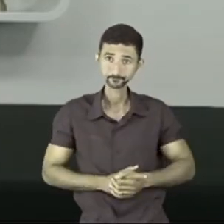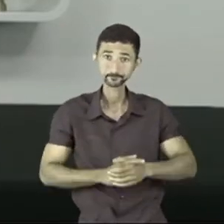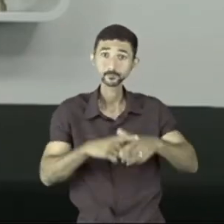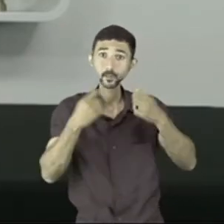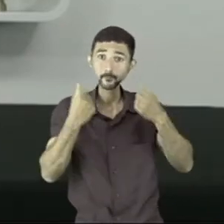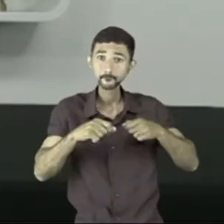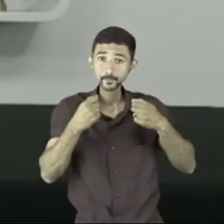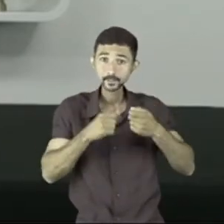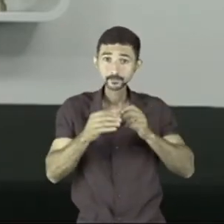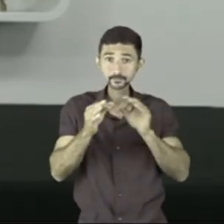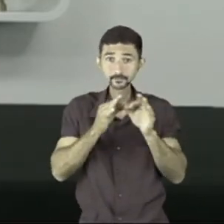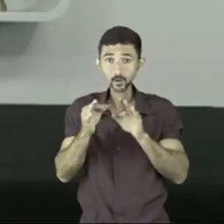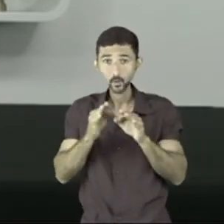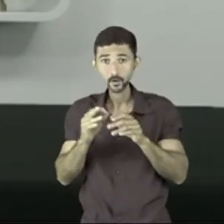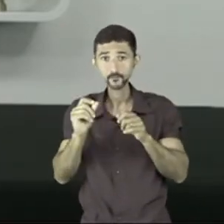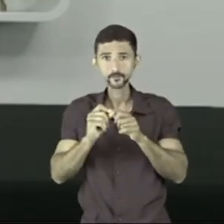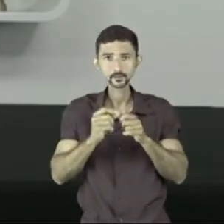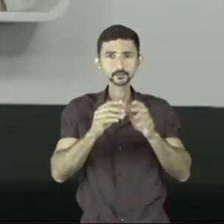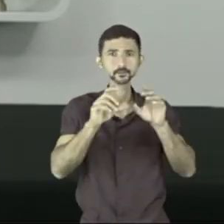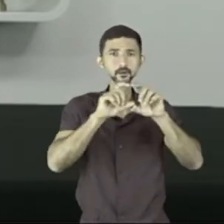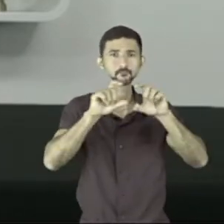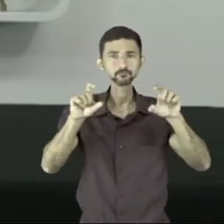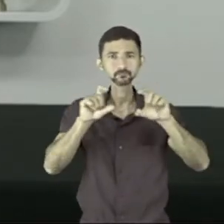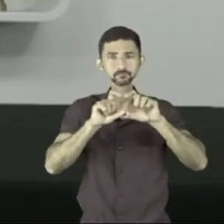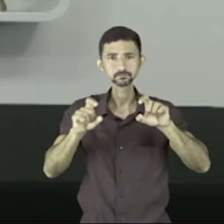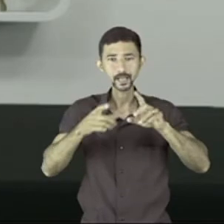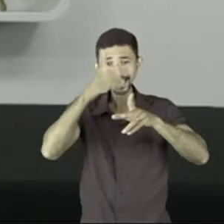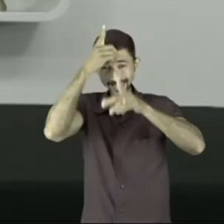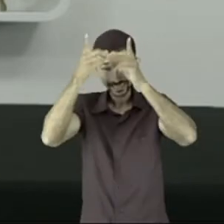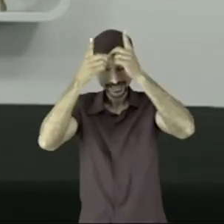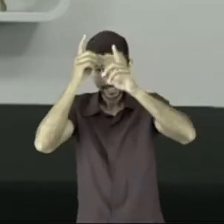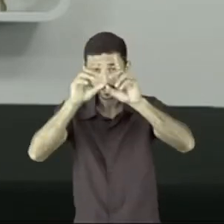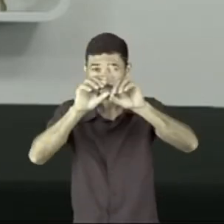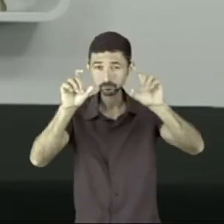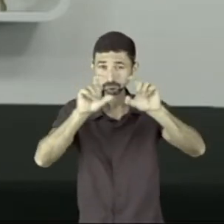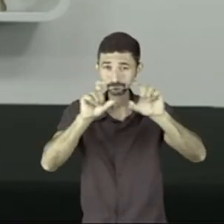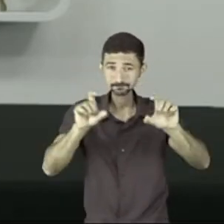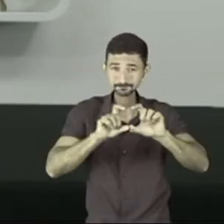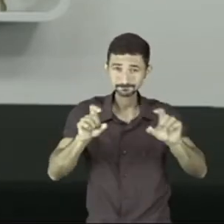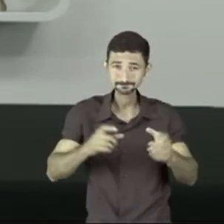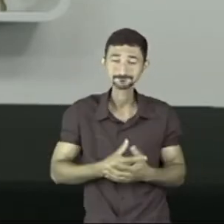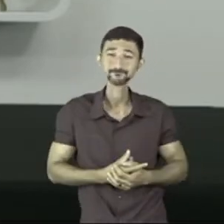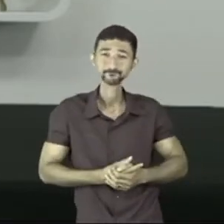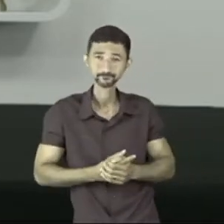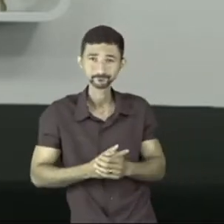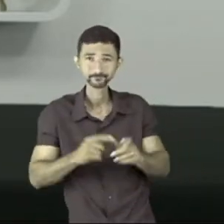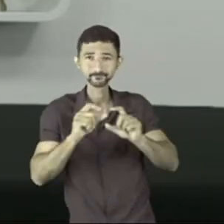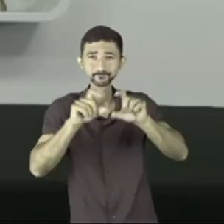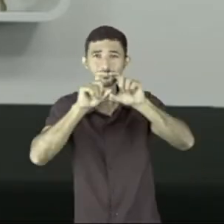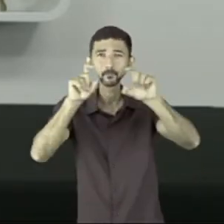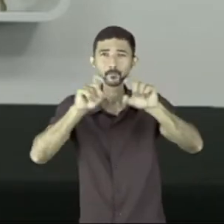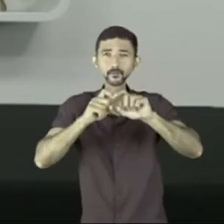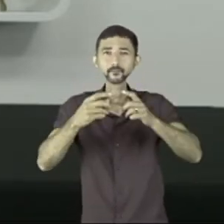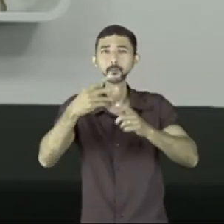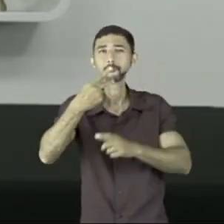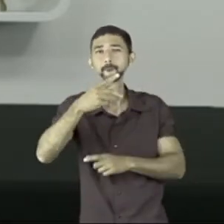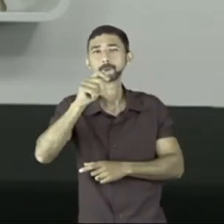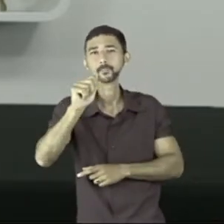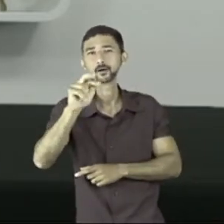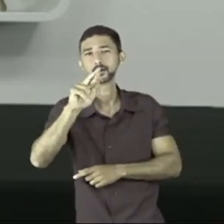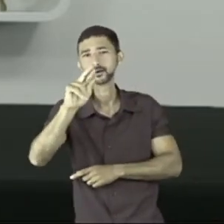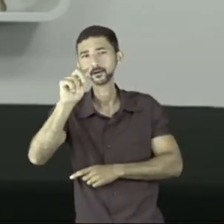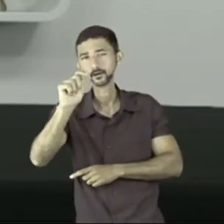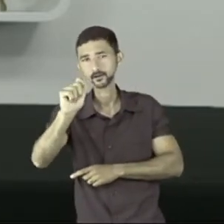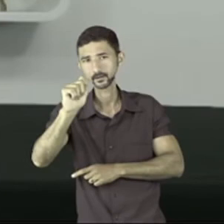necessário que você vá fazendo blocos de ideias e esses blocos, eles são chamados de parágrafos.